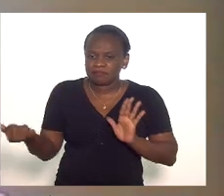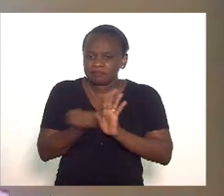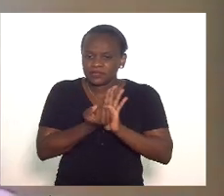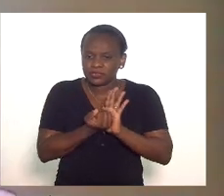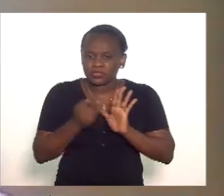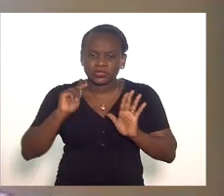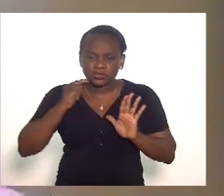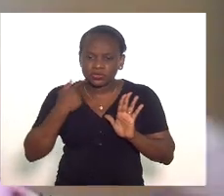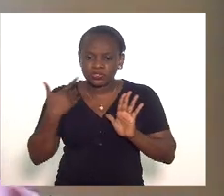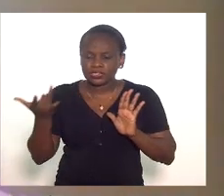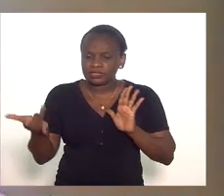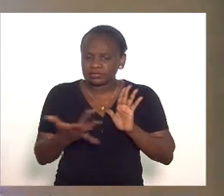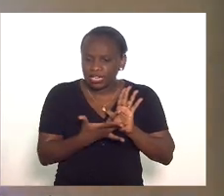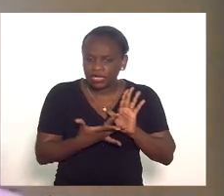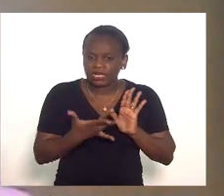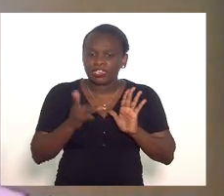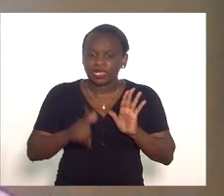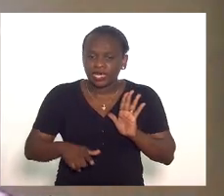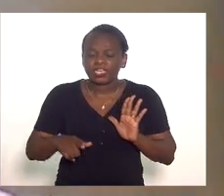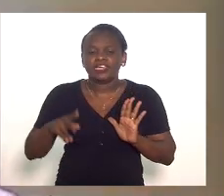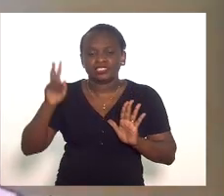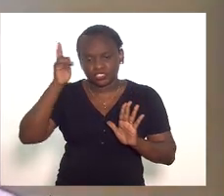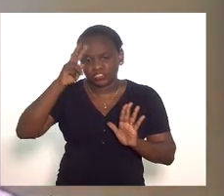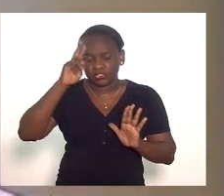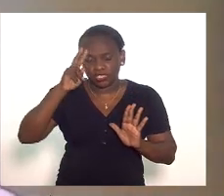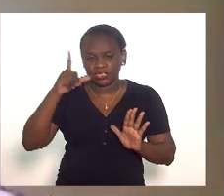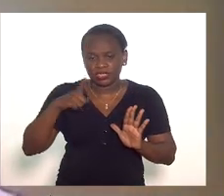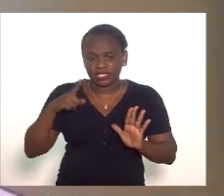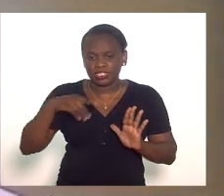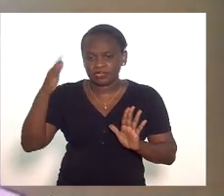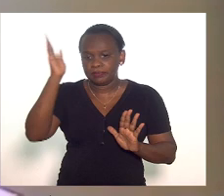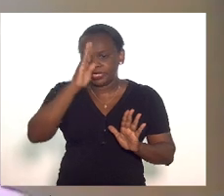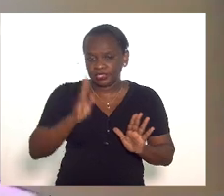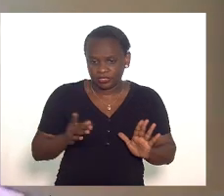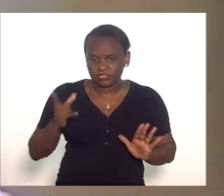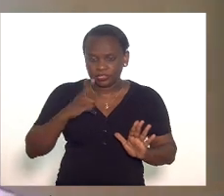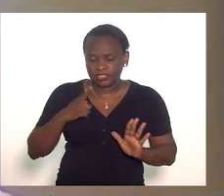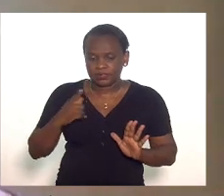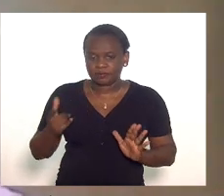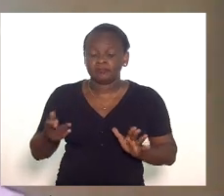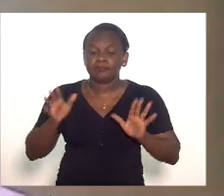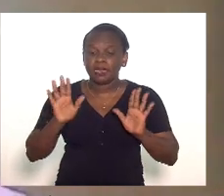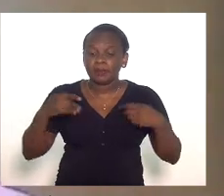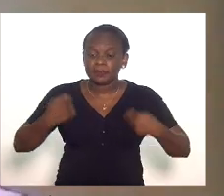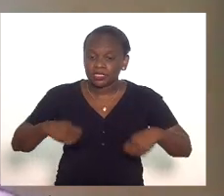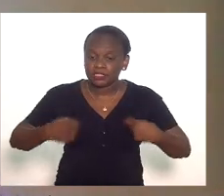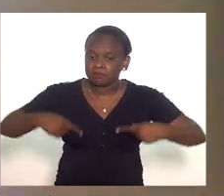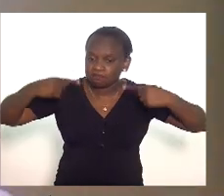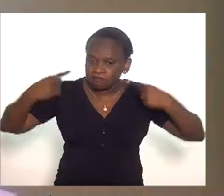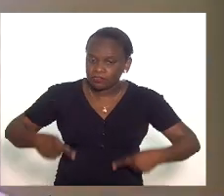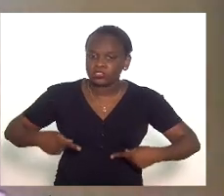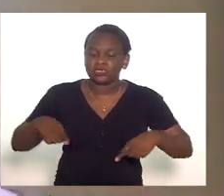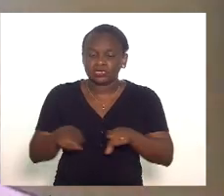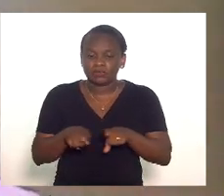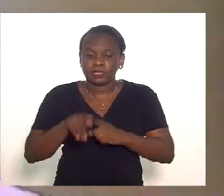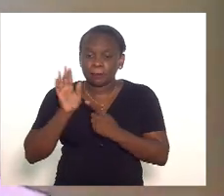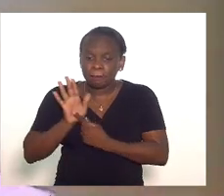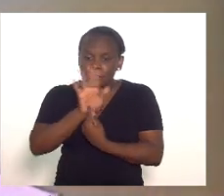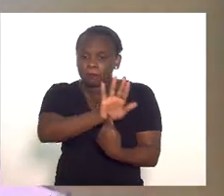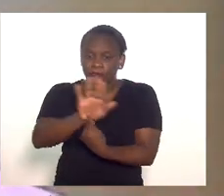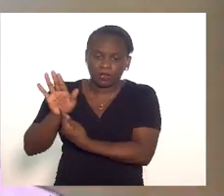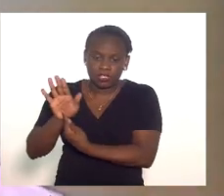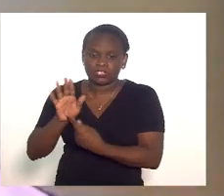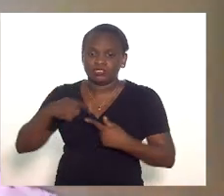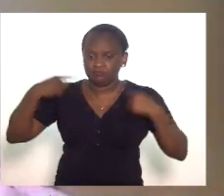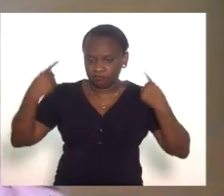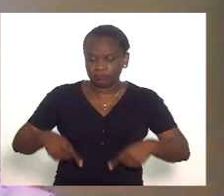que infelizmente é uma das marcas constitutivas da nação brasileira mas é preciso enfrentá-la e dar visibilidade a esse